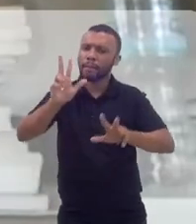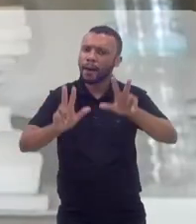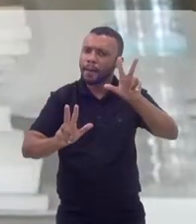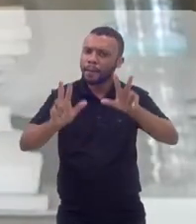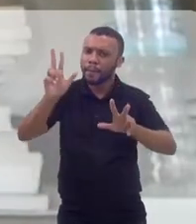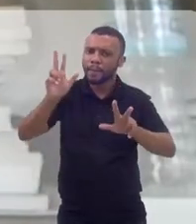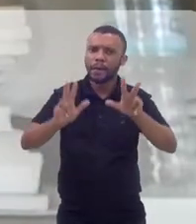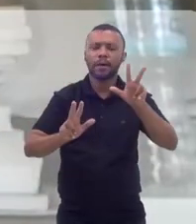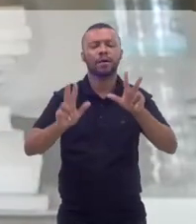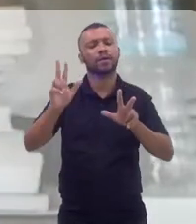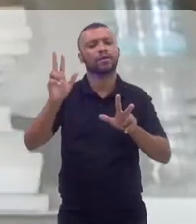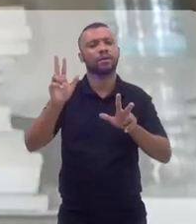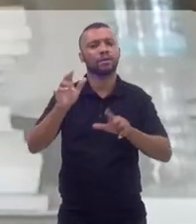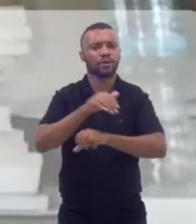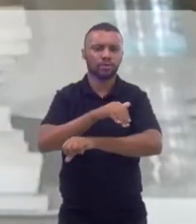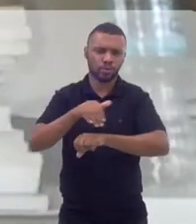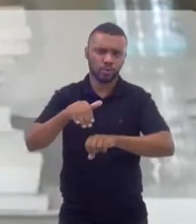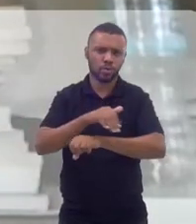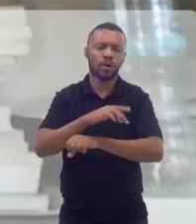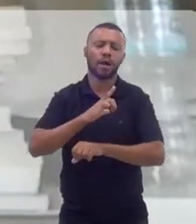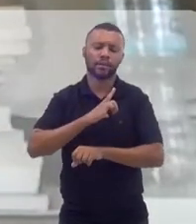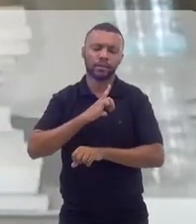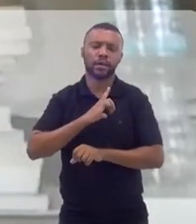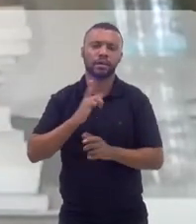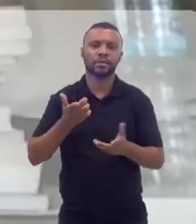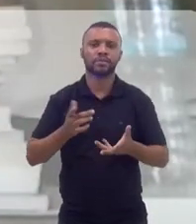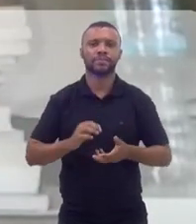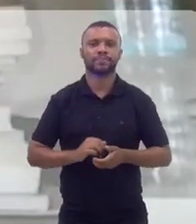carnaval, do carnaval de rua,